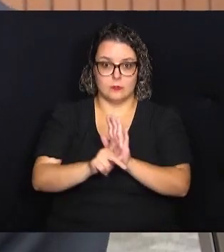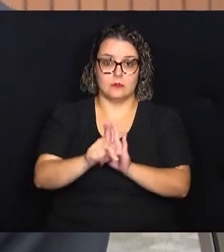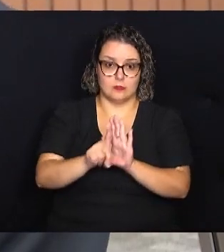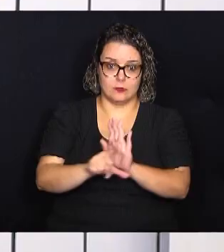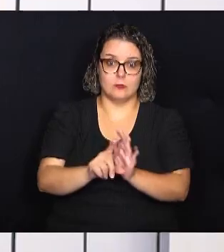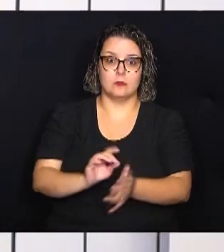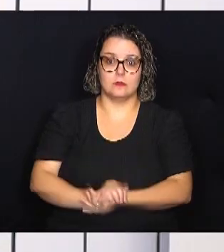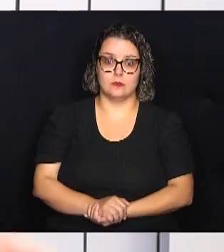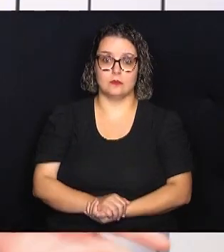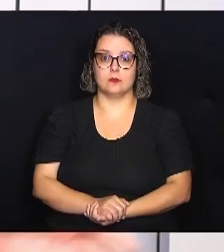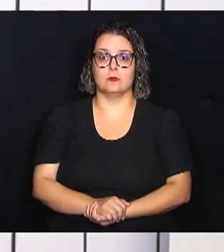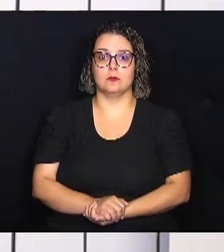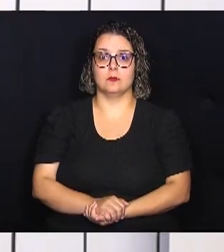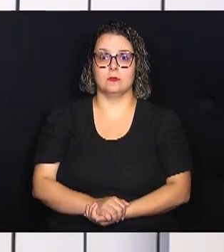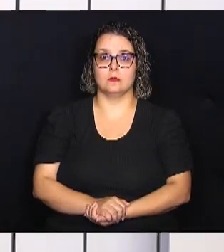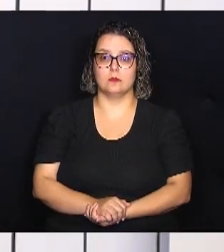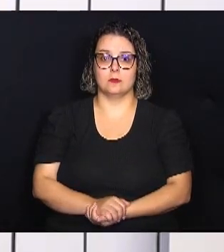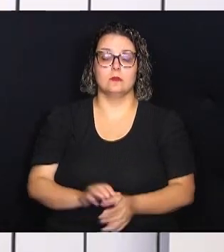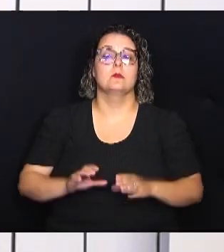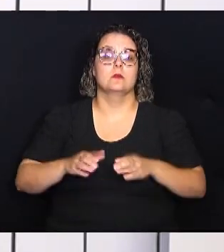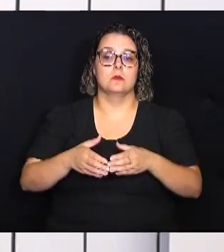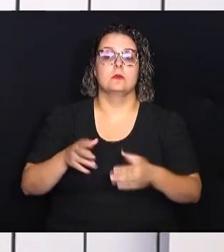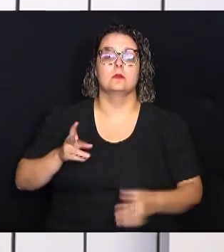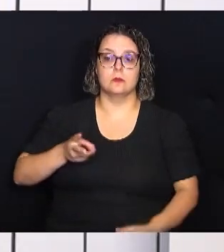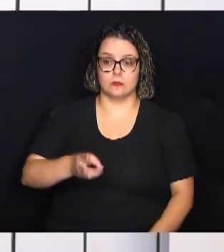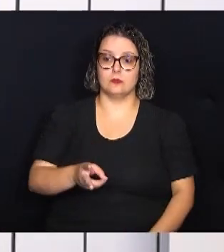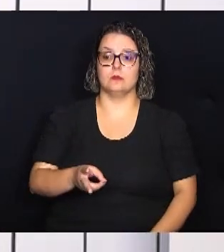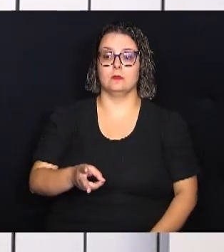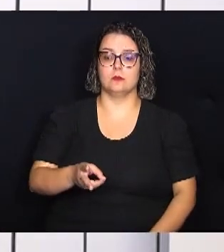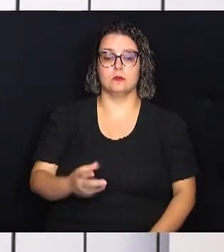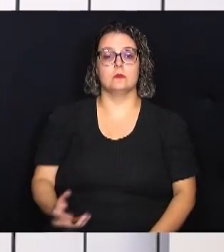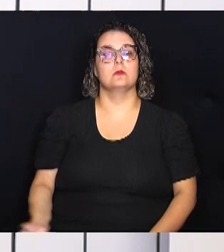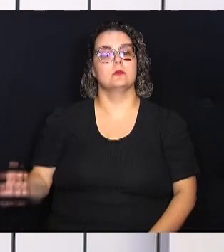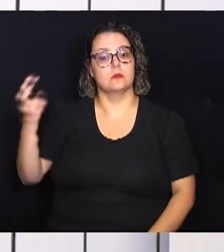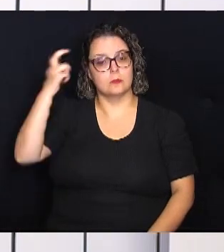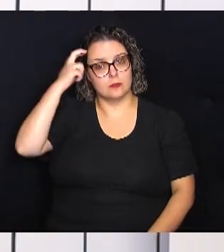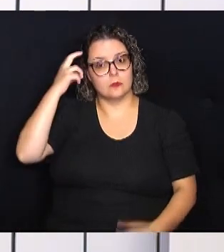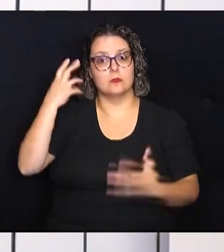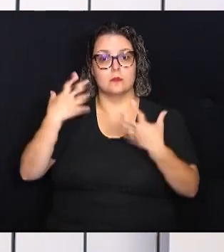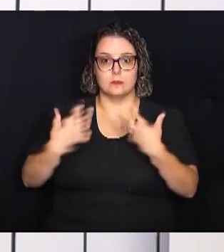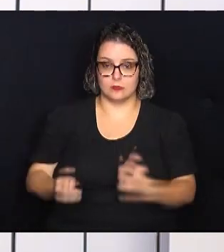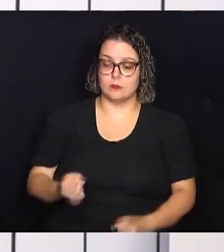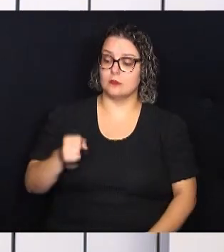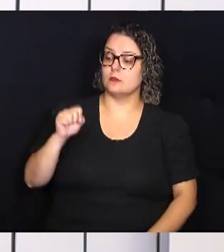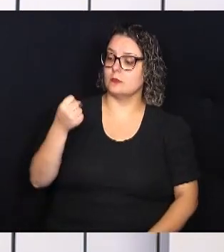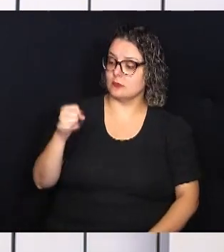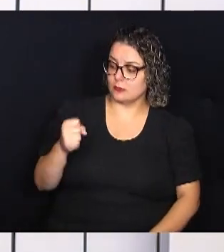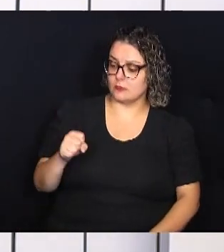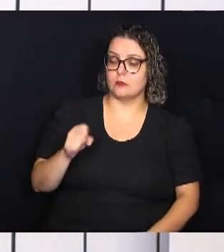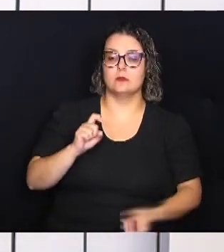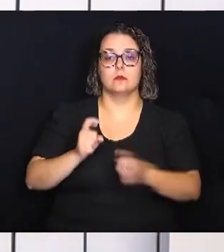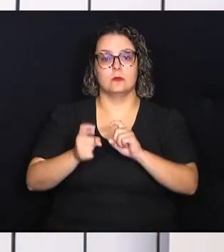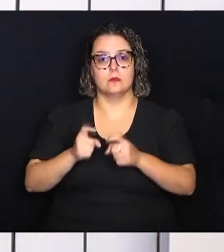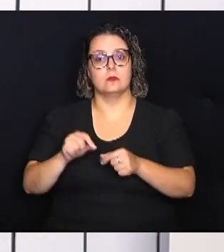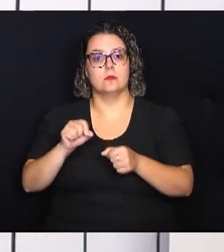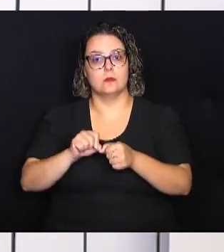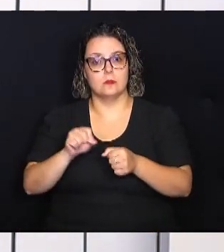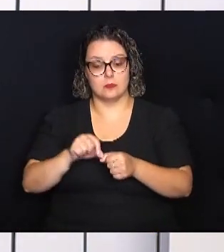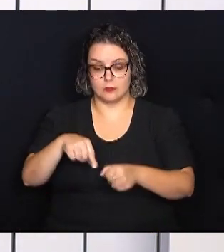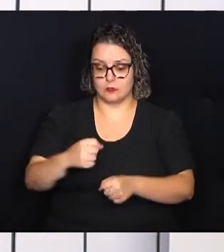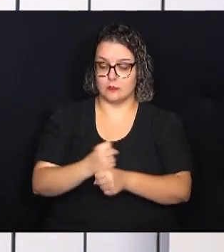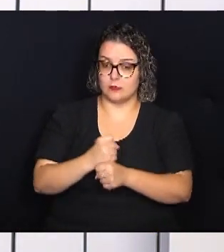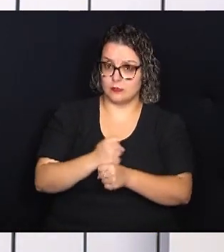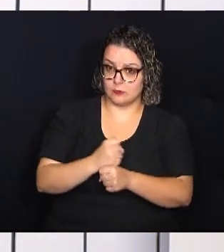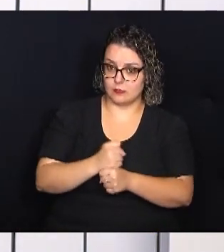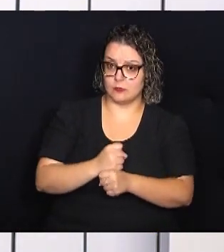A Comissão Permanente de Cultura recebeu, durante a oitava reunião realizada deste ano, a